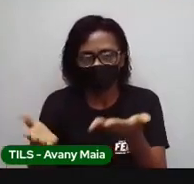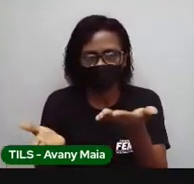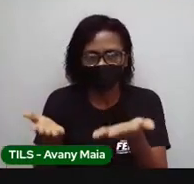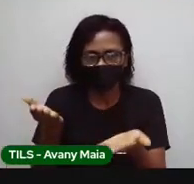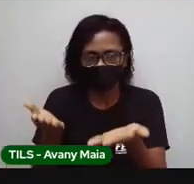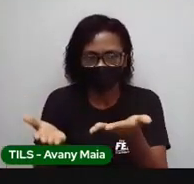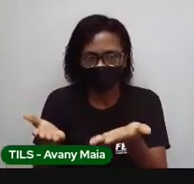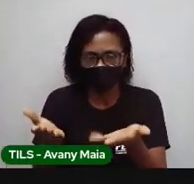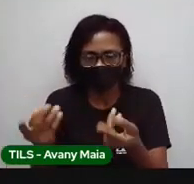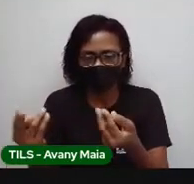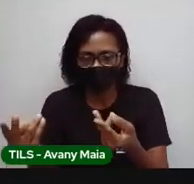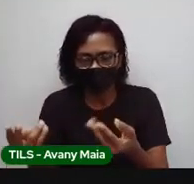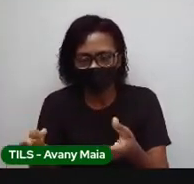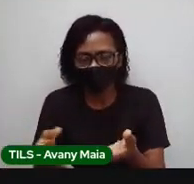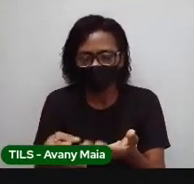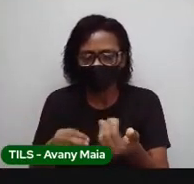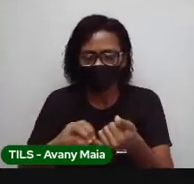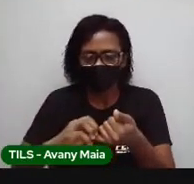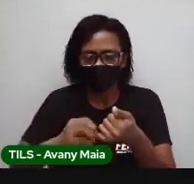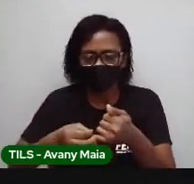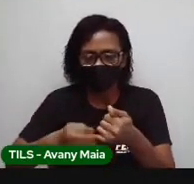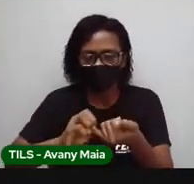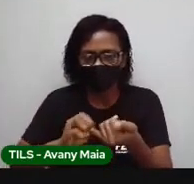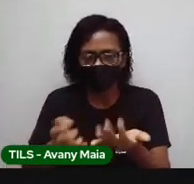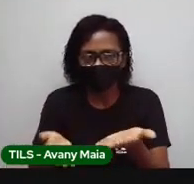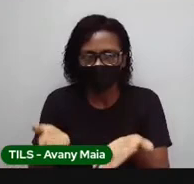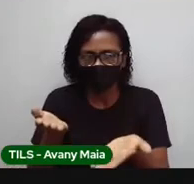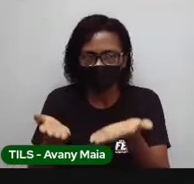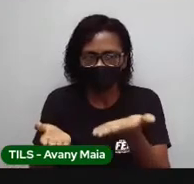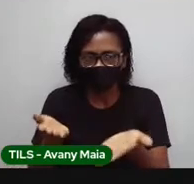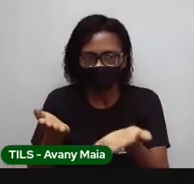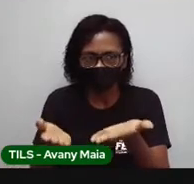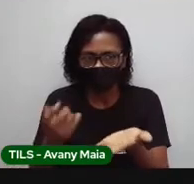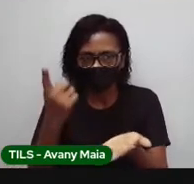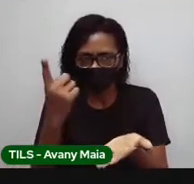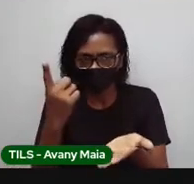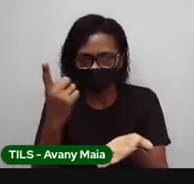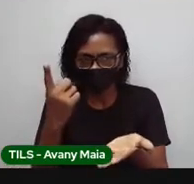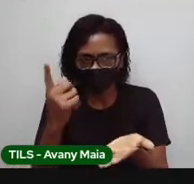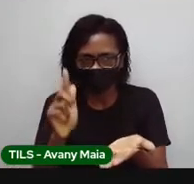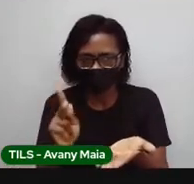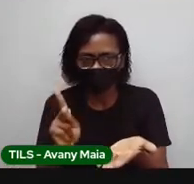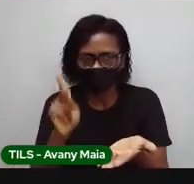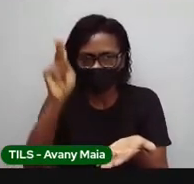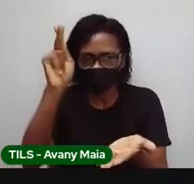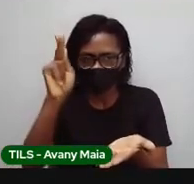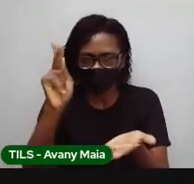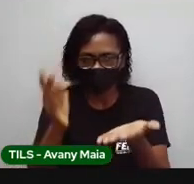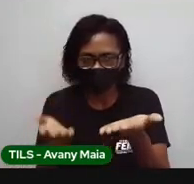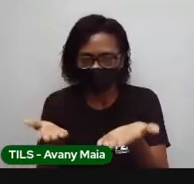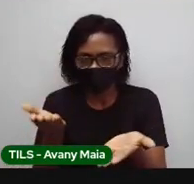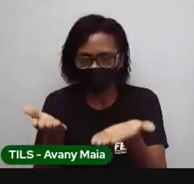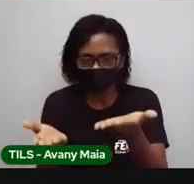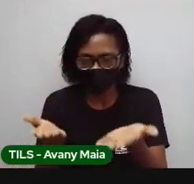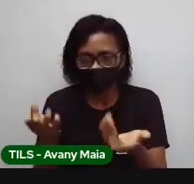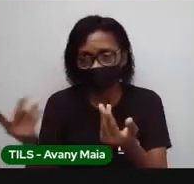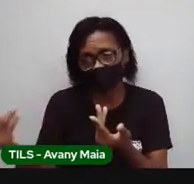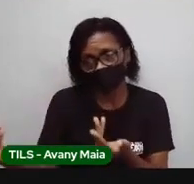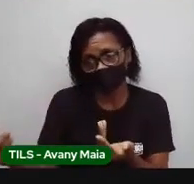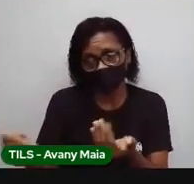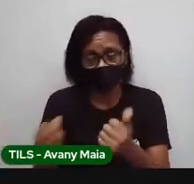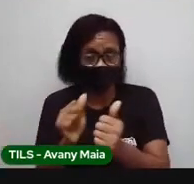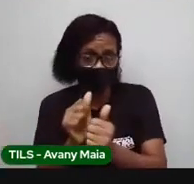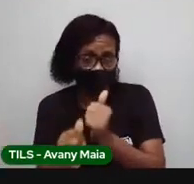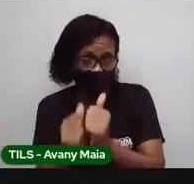é a mesma coisa que mil gramas de feijão. Um quilograma de arroz é a mesma